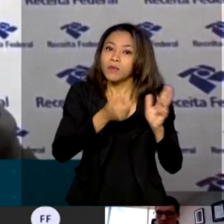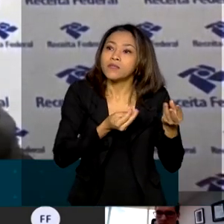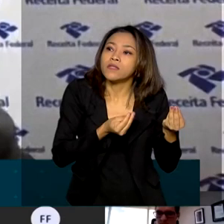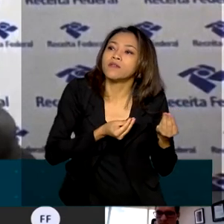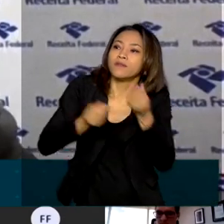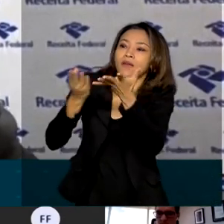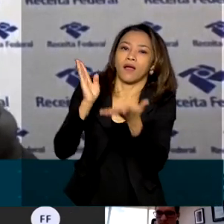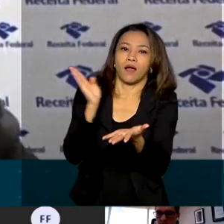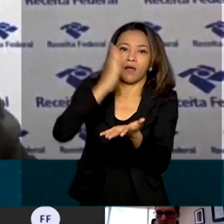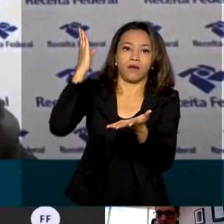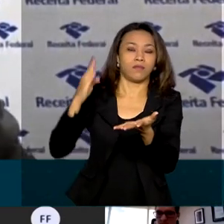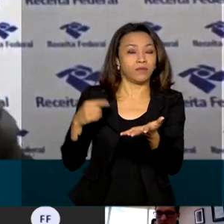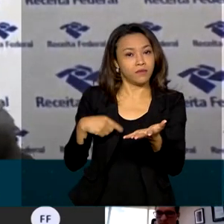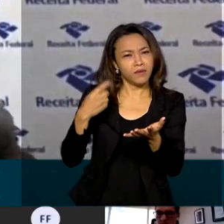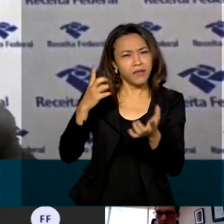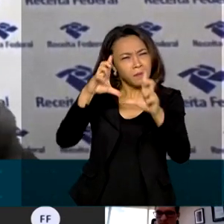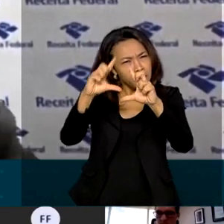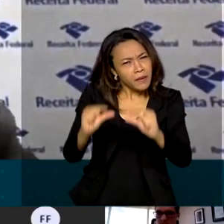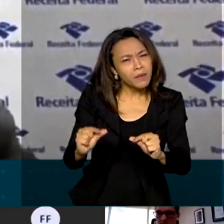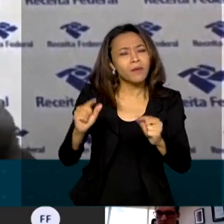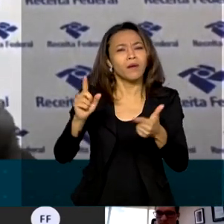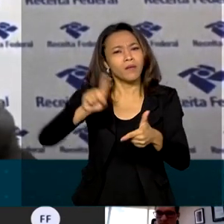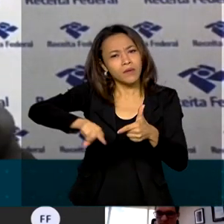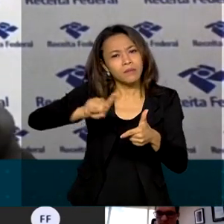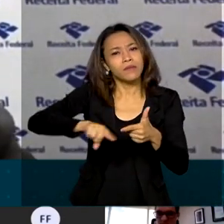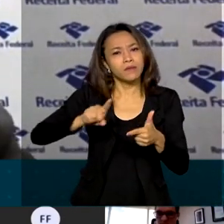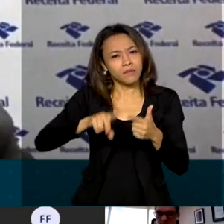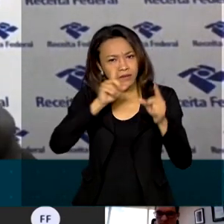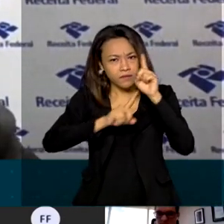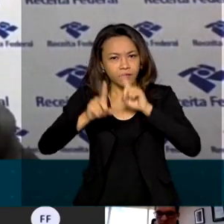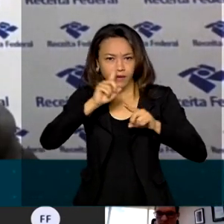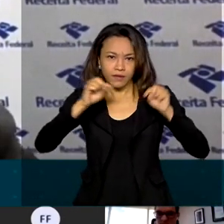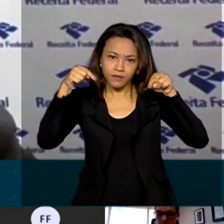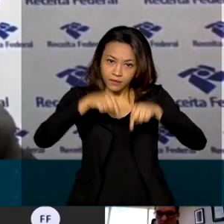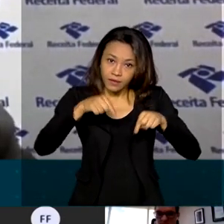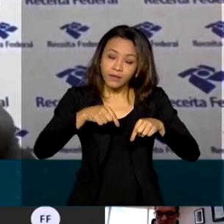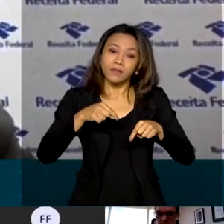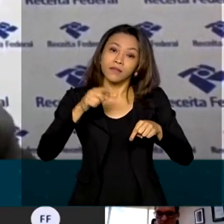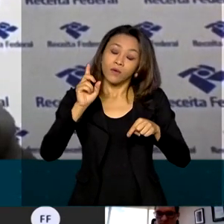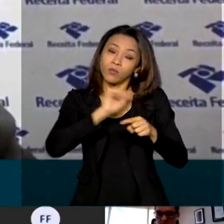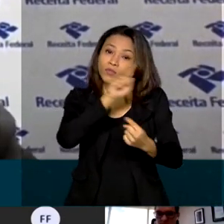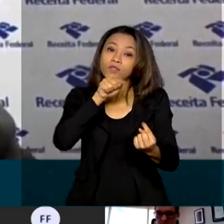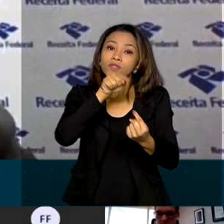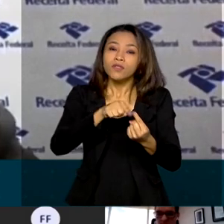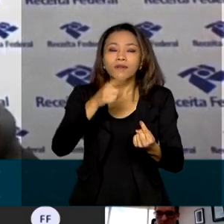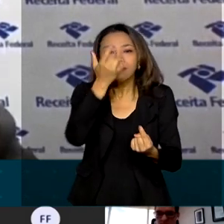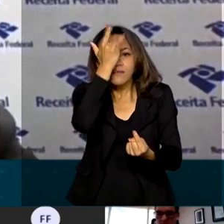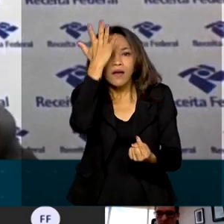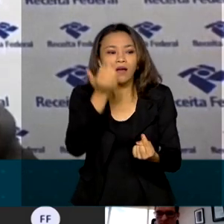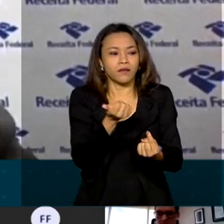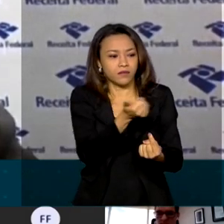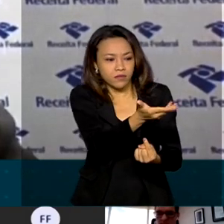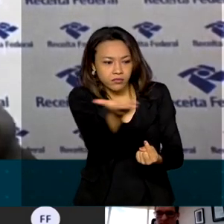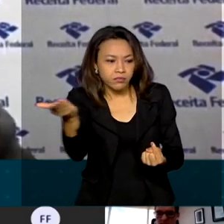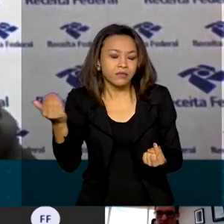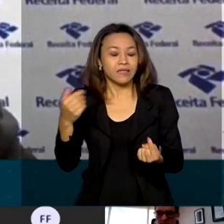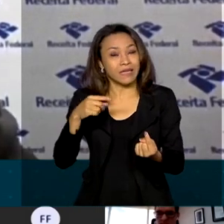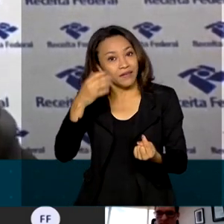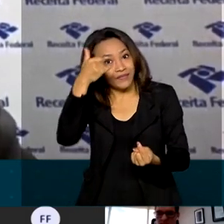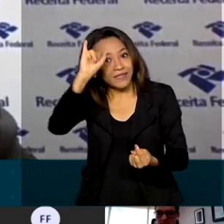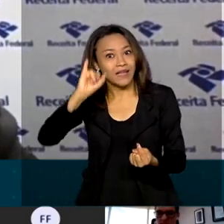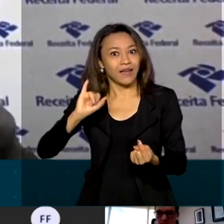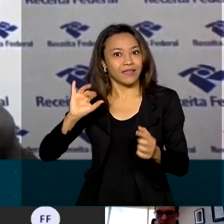e um menor problema de pendências nessa declaração. A ideia é facilitar para o contribuinte, evitar que ele caia na malha,